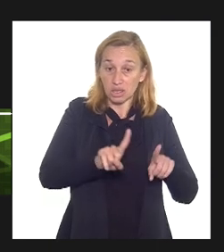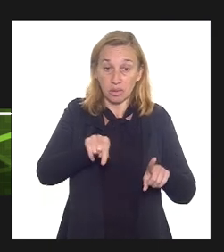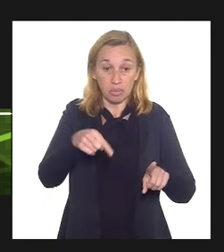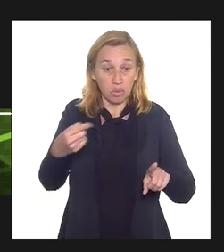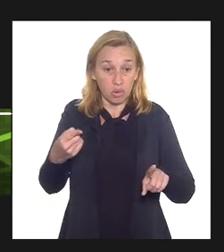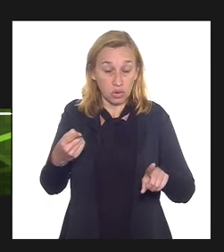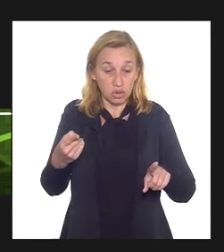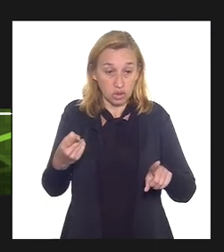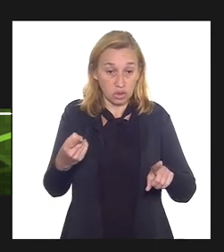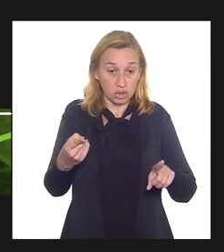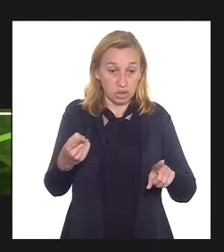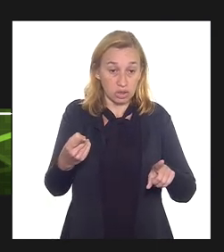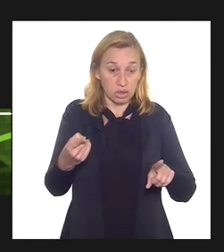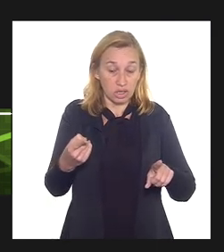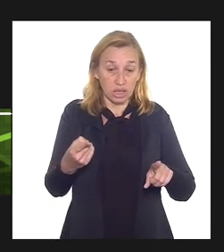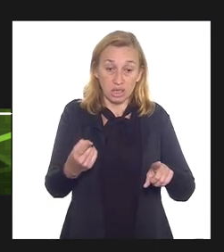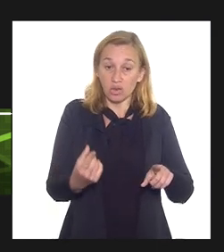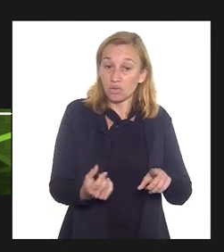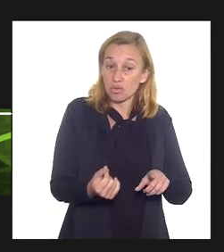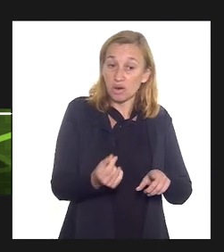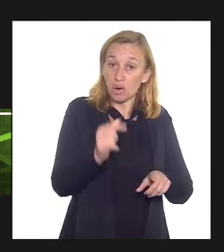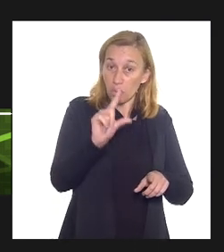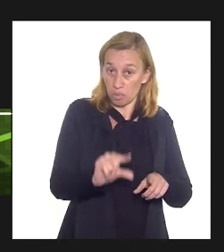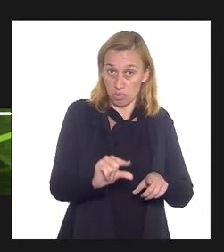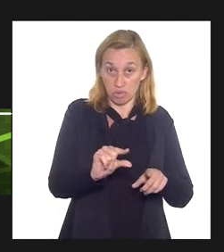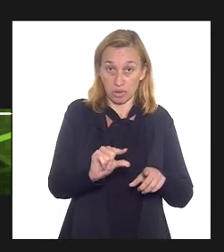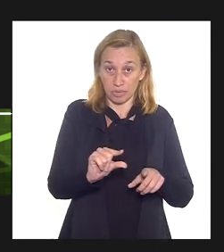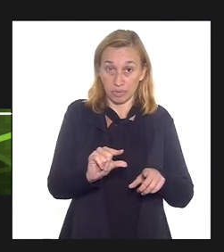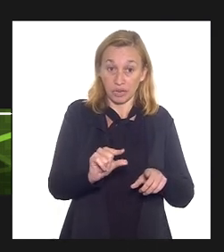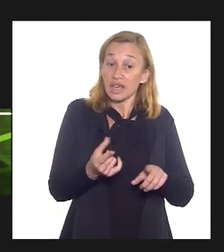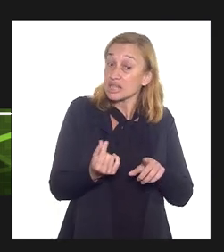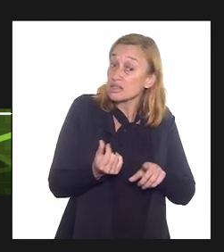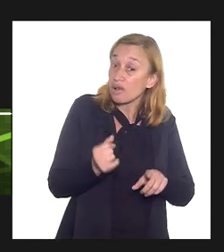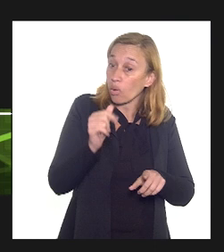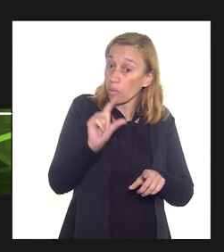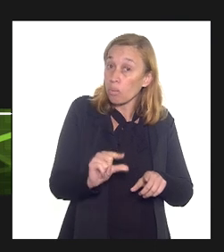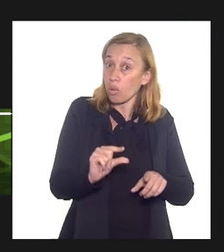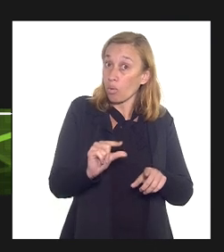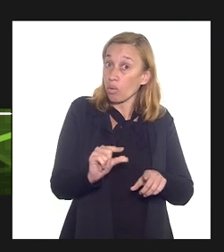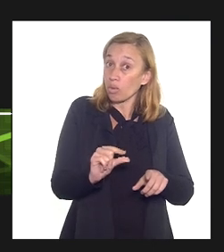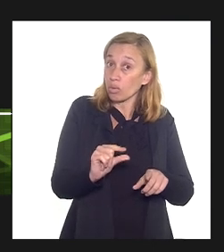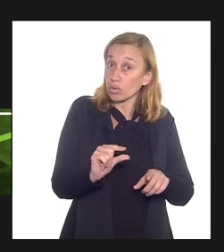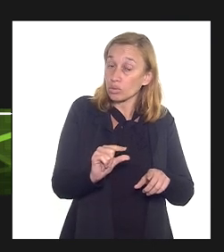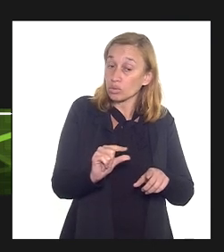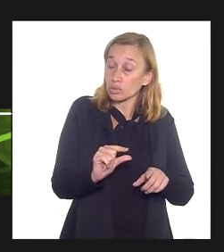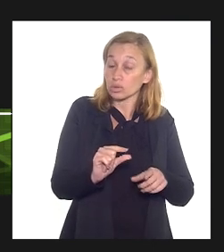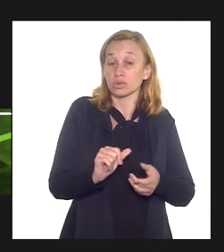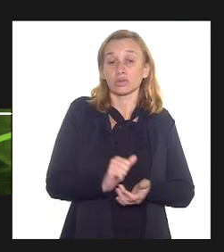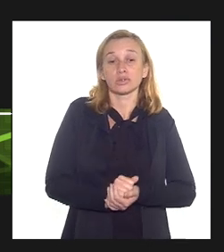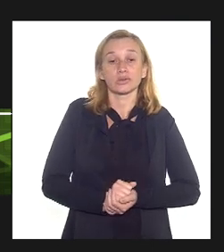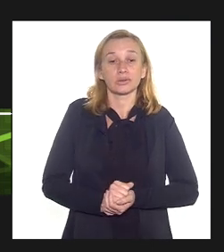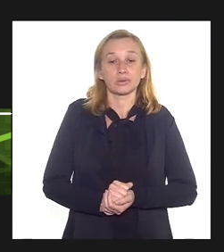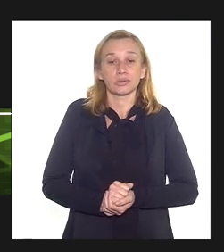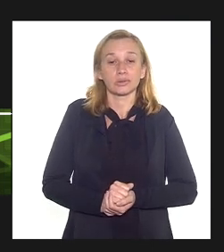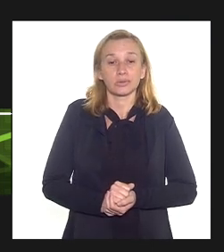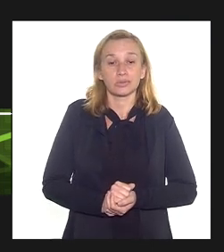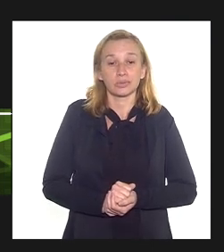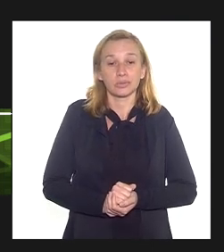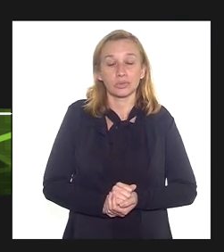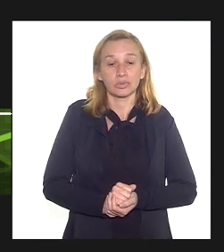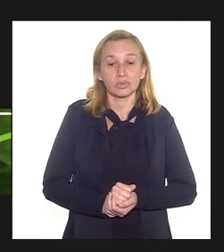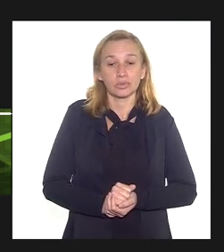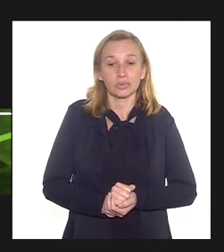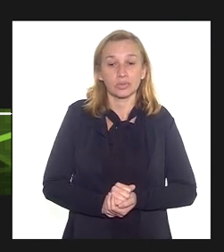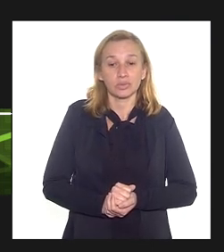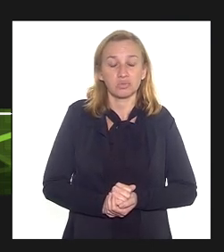residual esse valor residual no caso específico do senhor o senhor ele